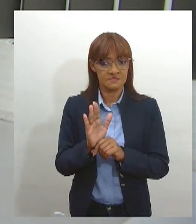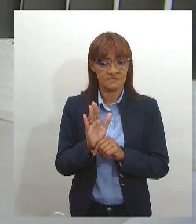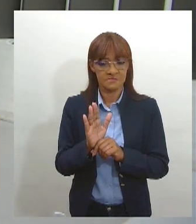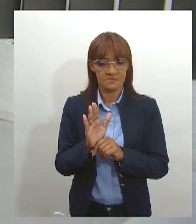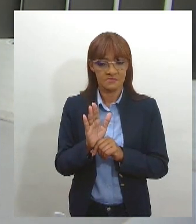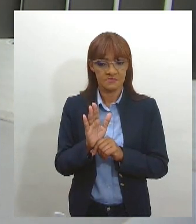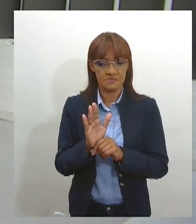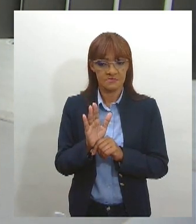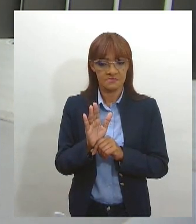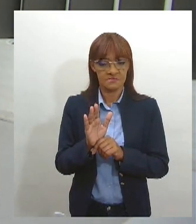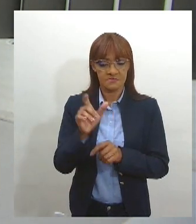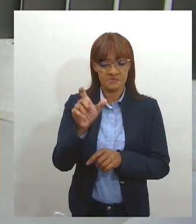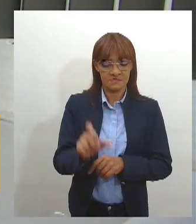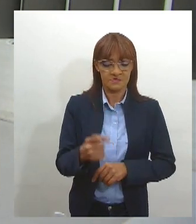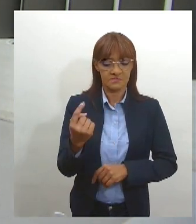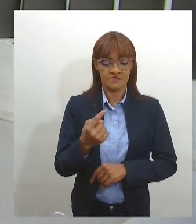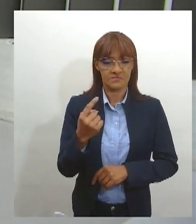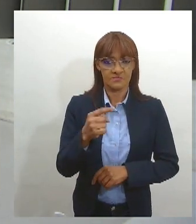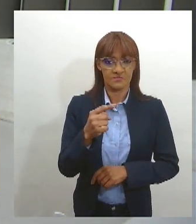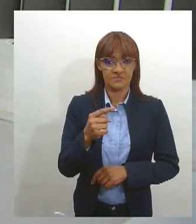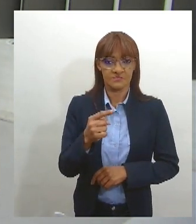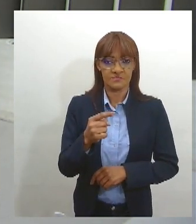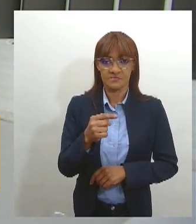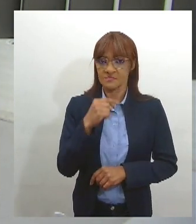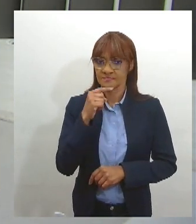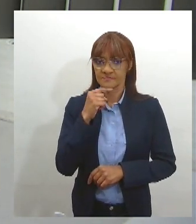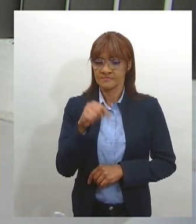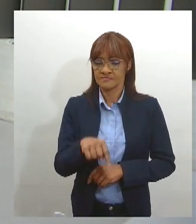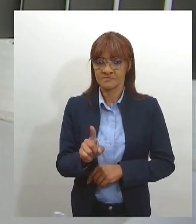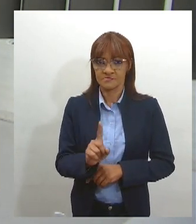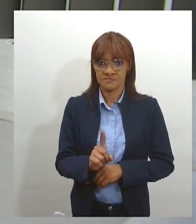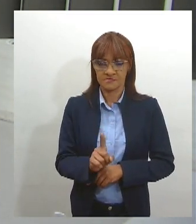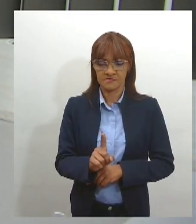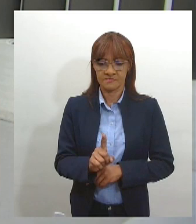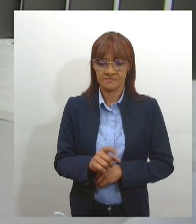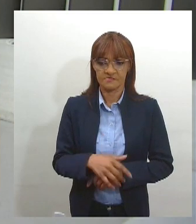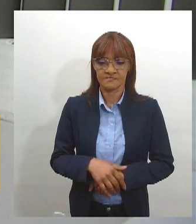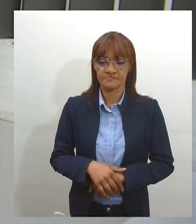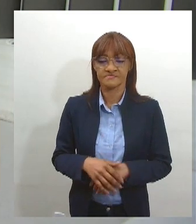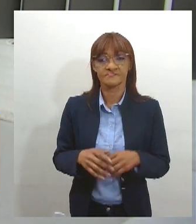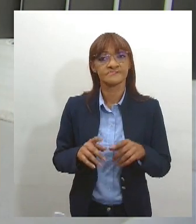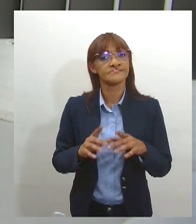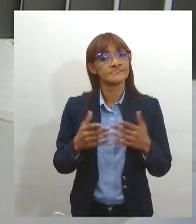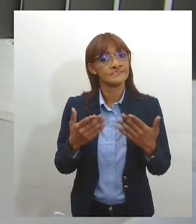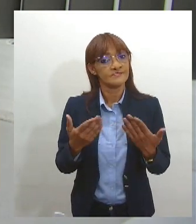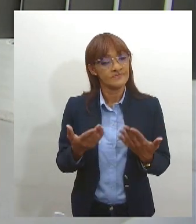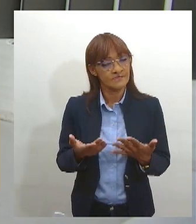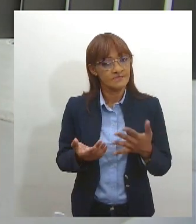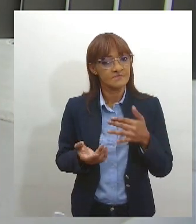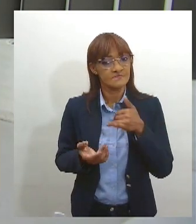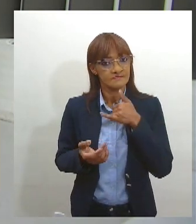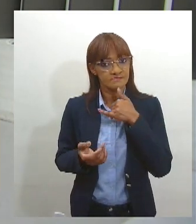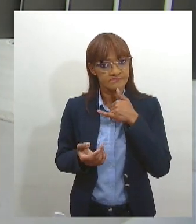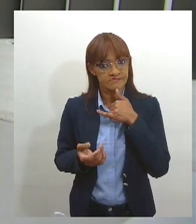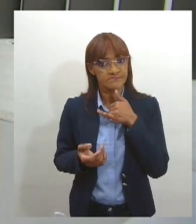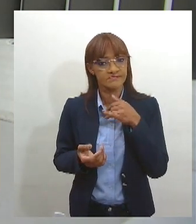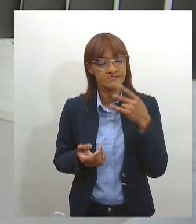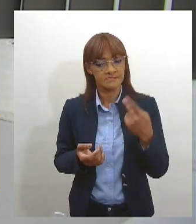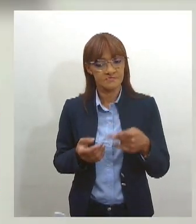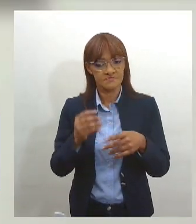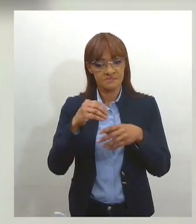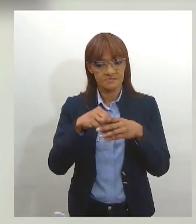pelo menos não no estado de Sergipe. É, infelizmente, né, essa violência acontece dentro da família, né?